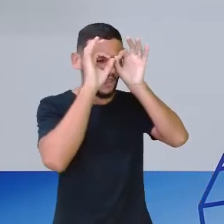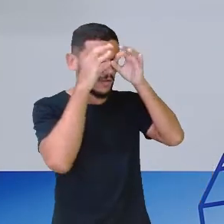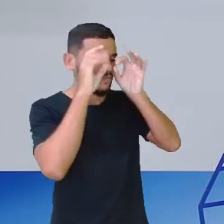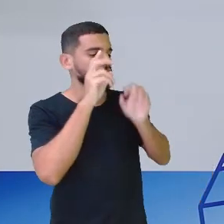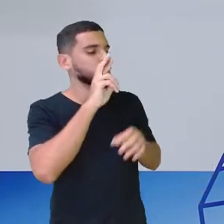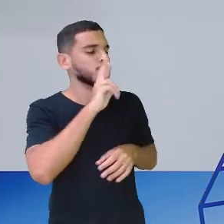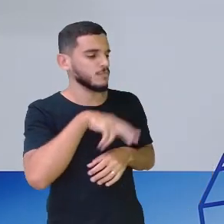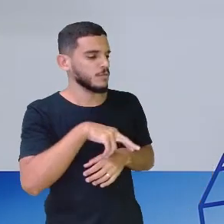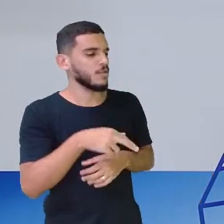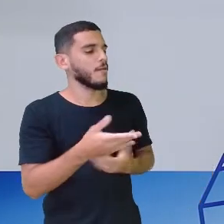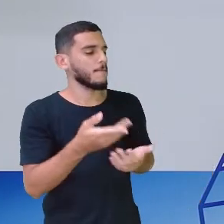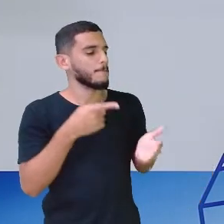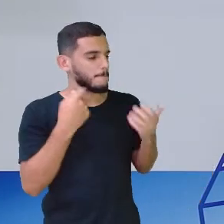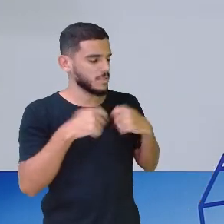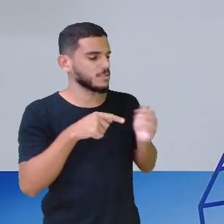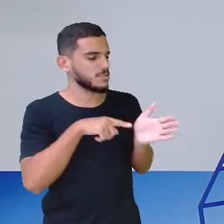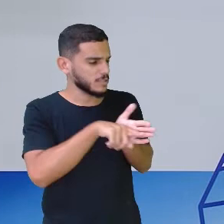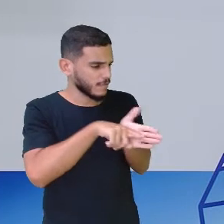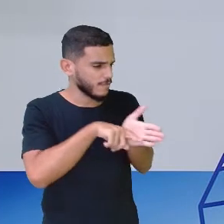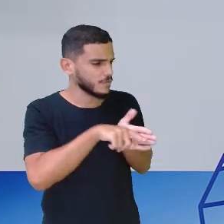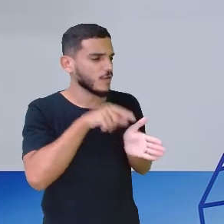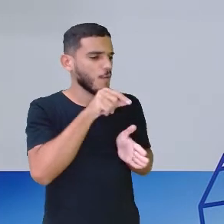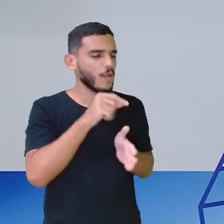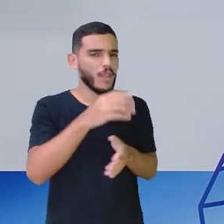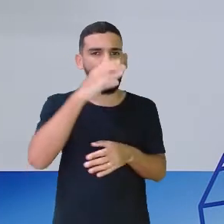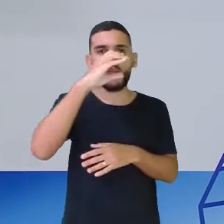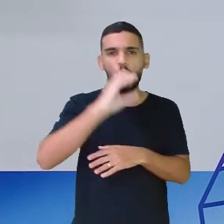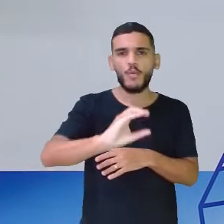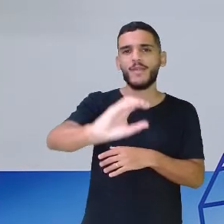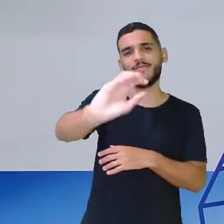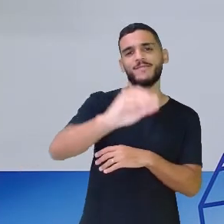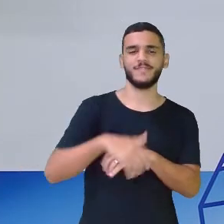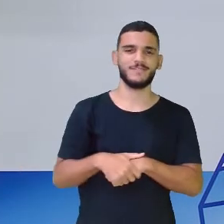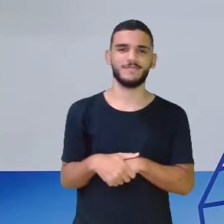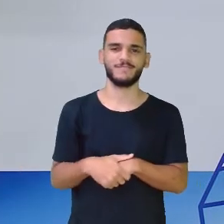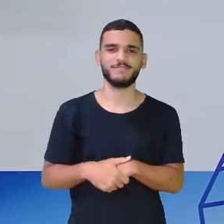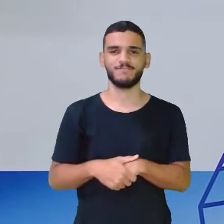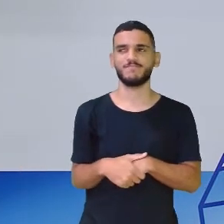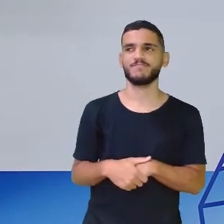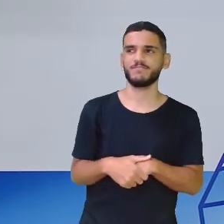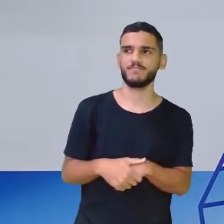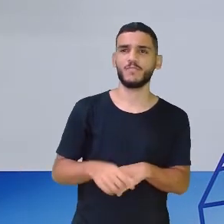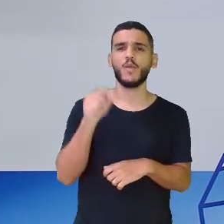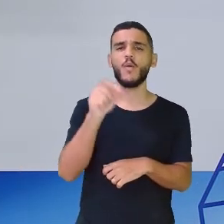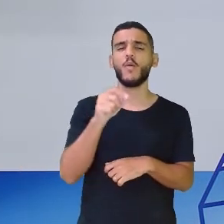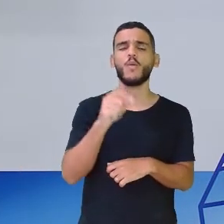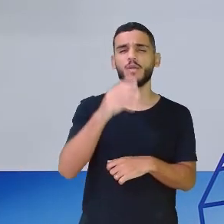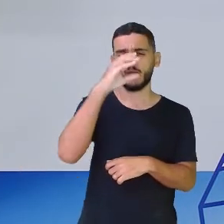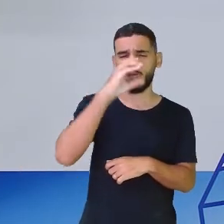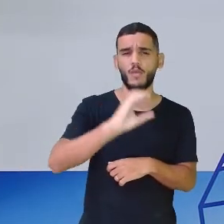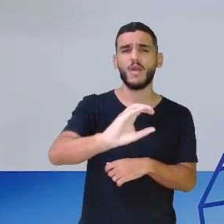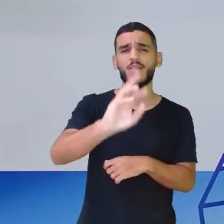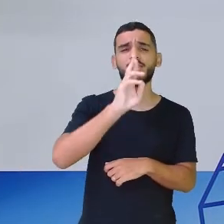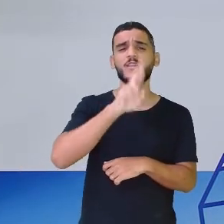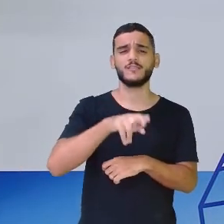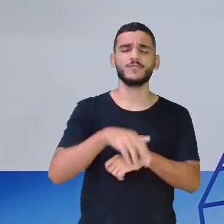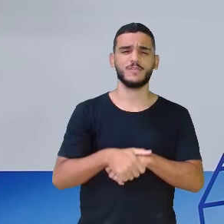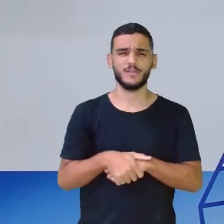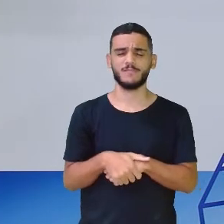o elefante. E chegou no elefante. O que será que o elefante falou?